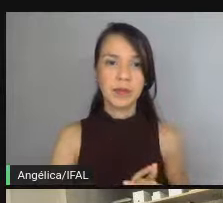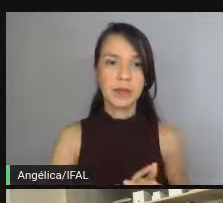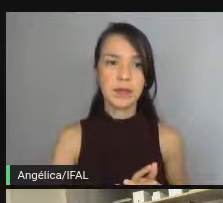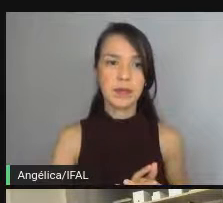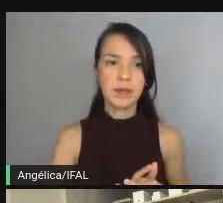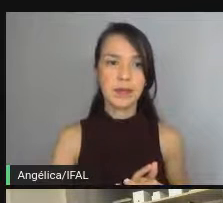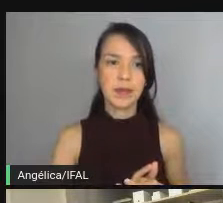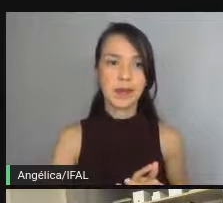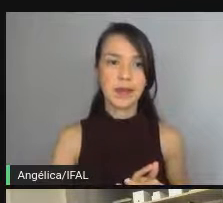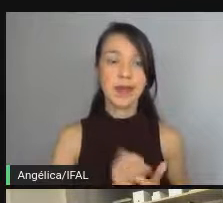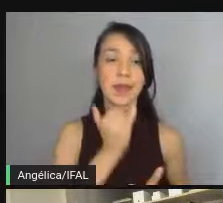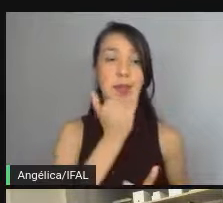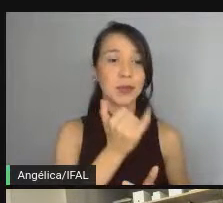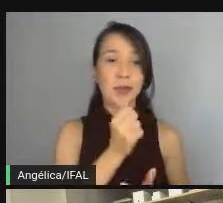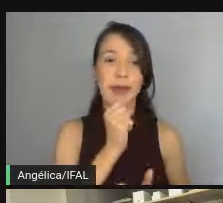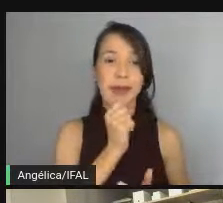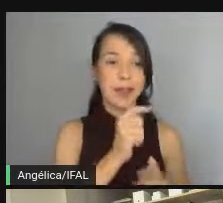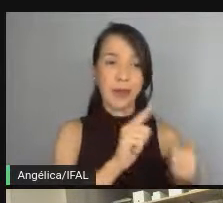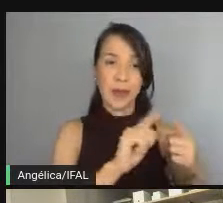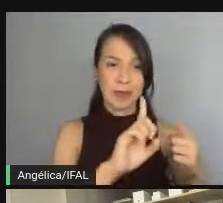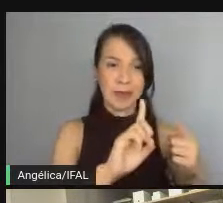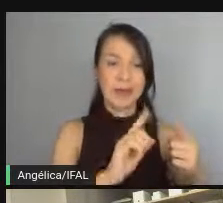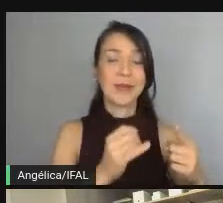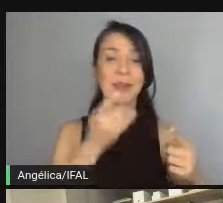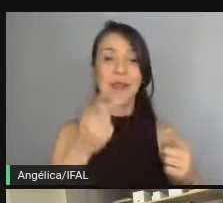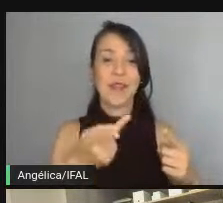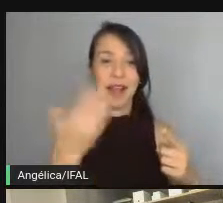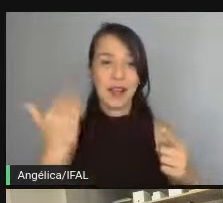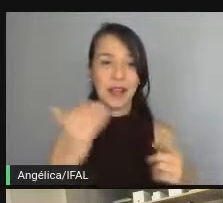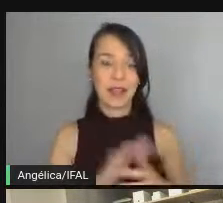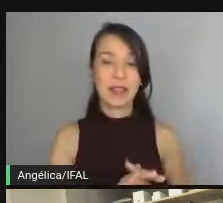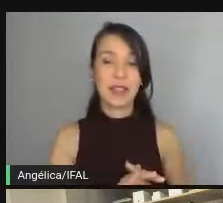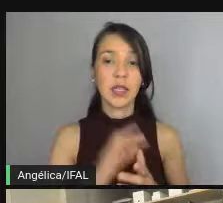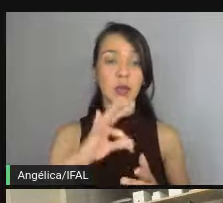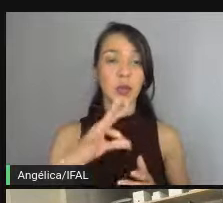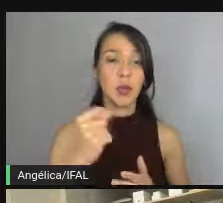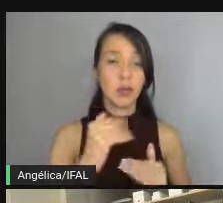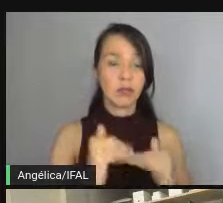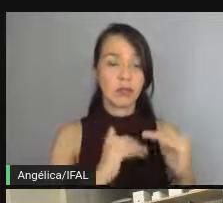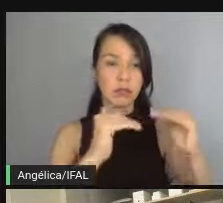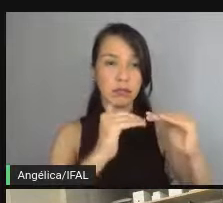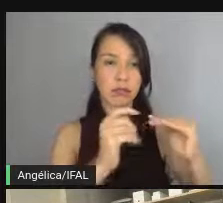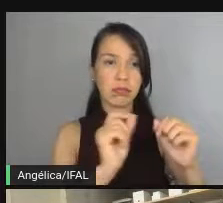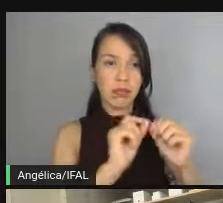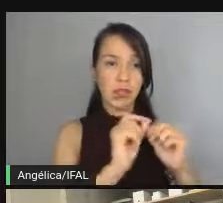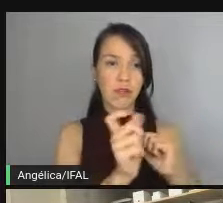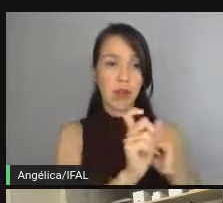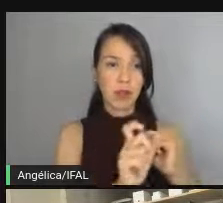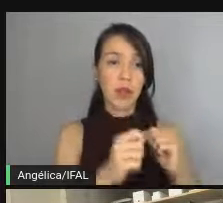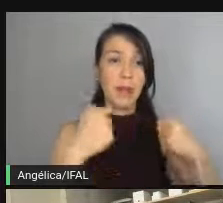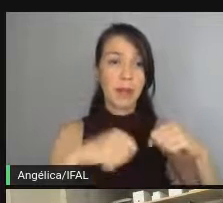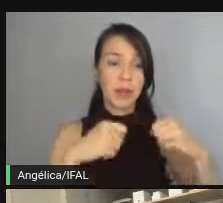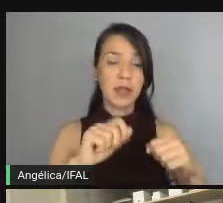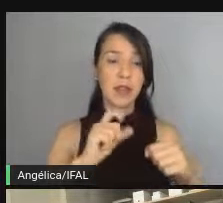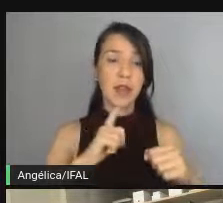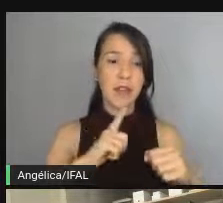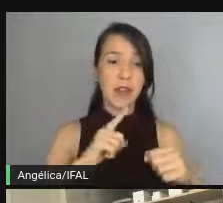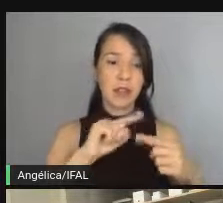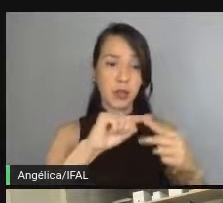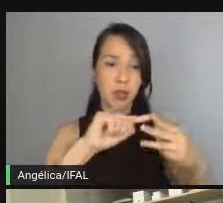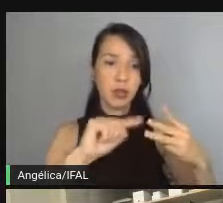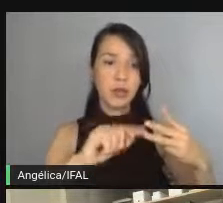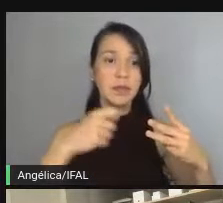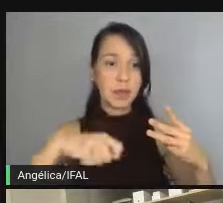Desculpa, não é o primeiro passo ainda. E como eu comentei anteriormente, todo desenvolvedor, ele deveria realizar esses três